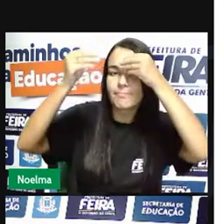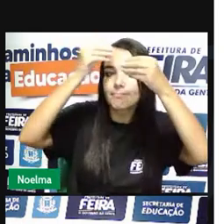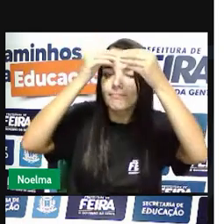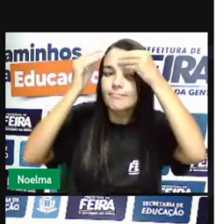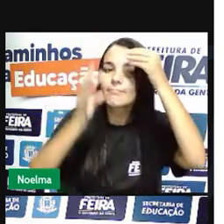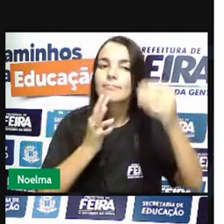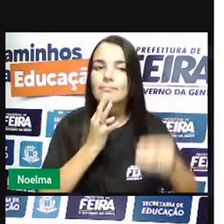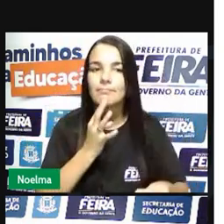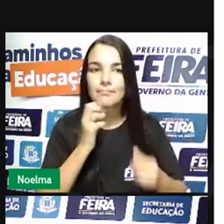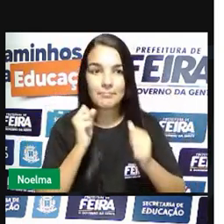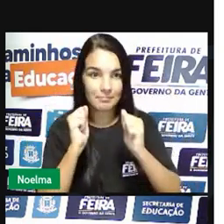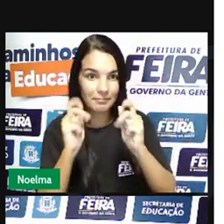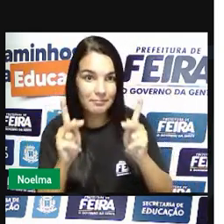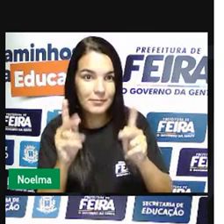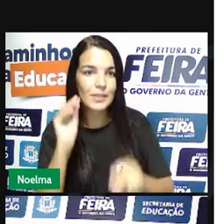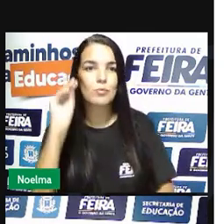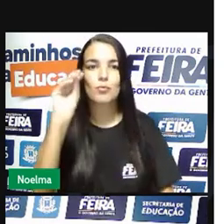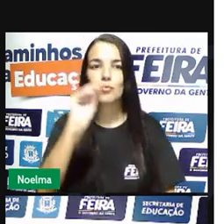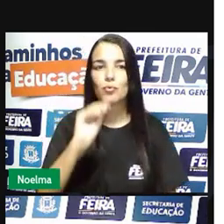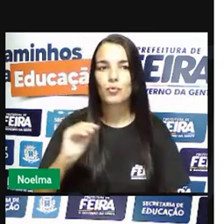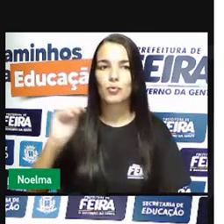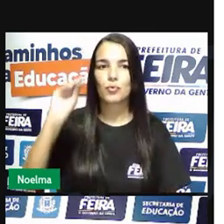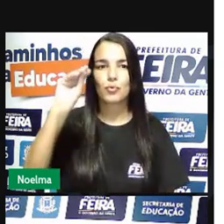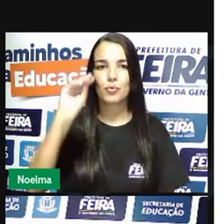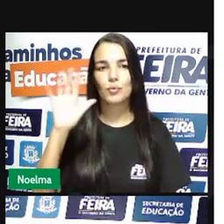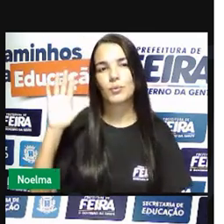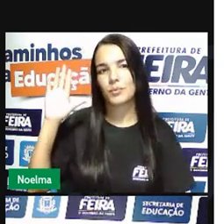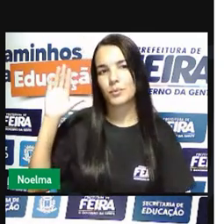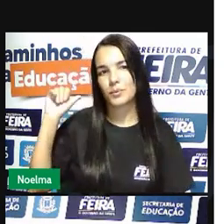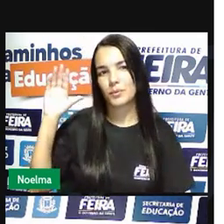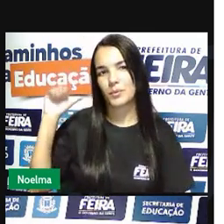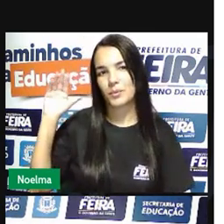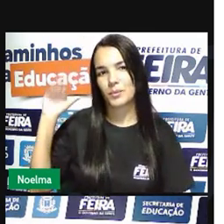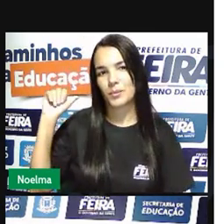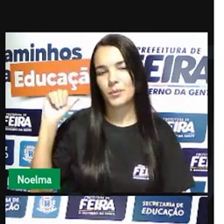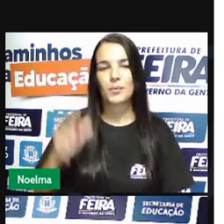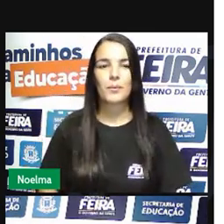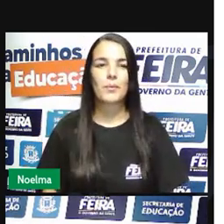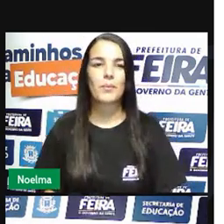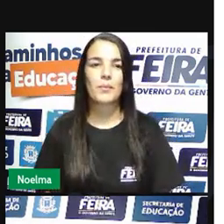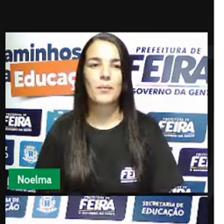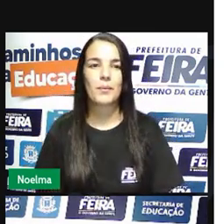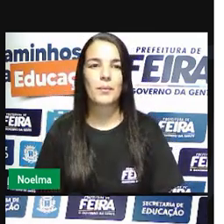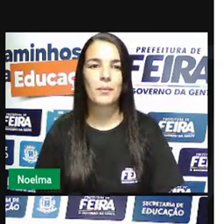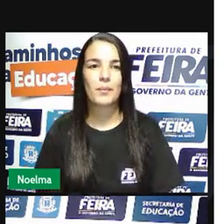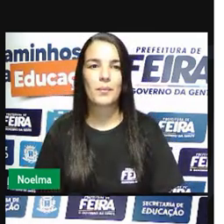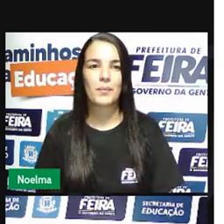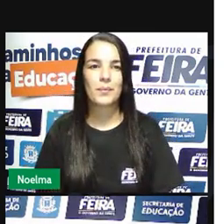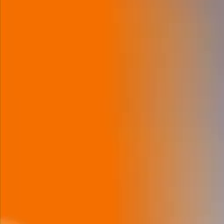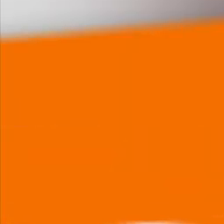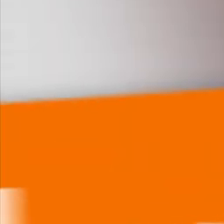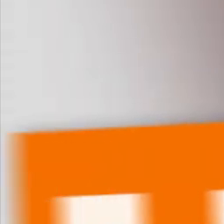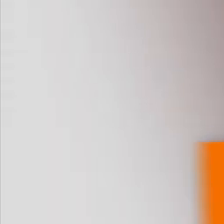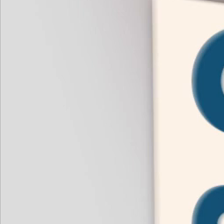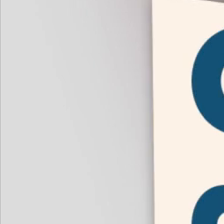de conhecimento certo beijinho no coração de cada um de vocês e até amanhã tchau tchau